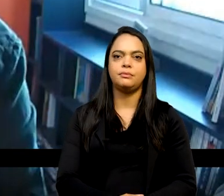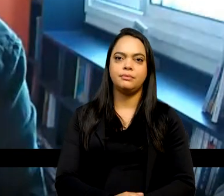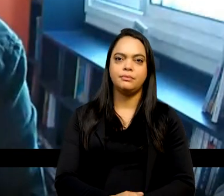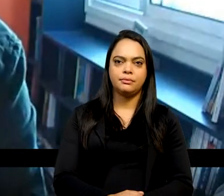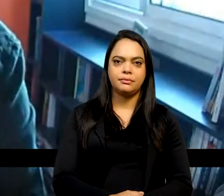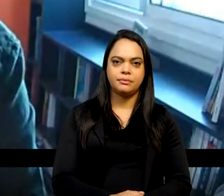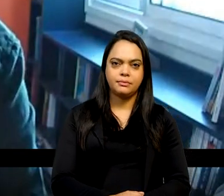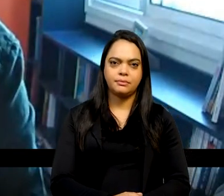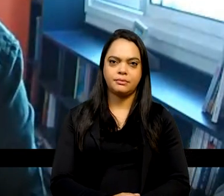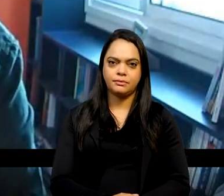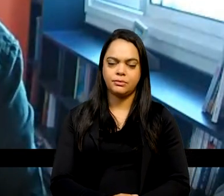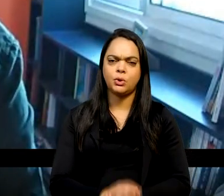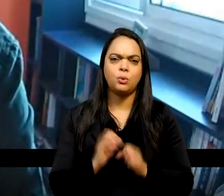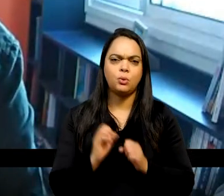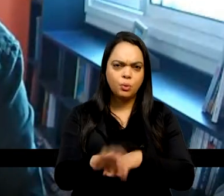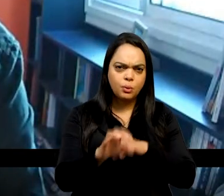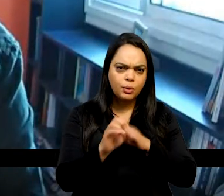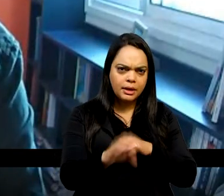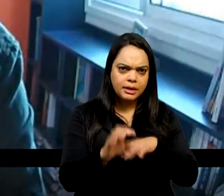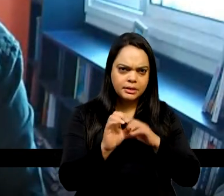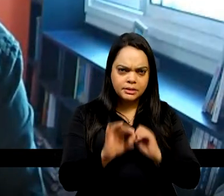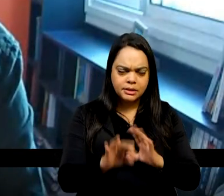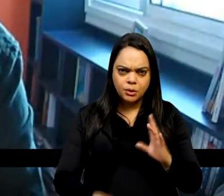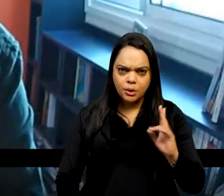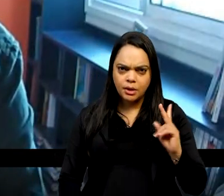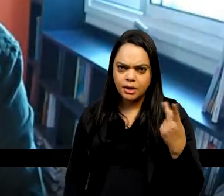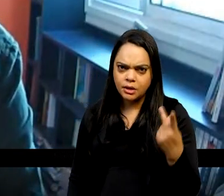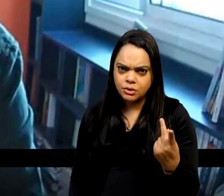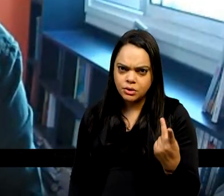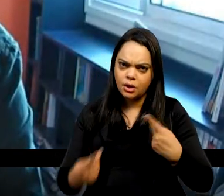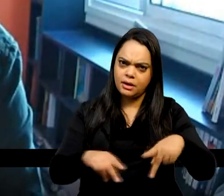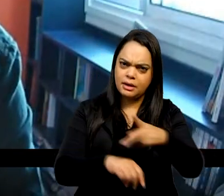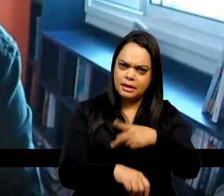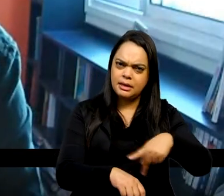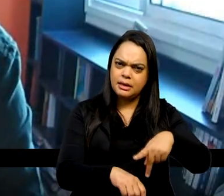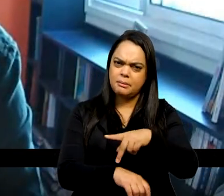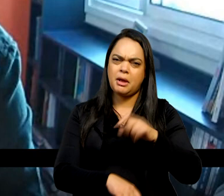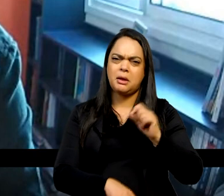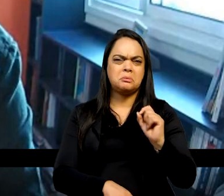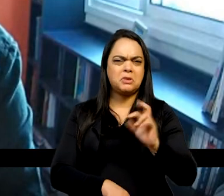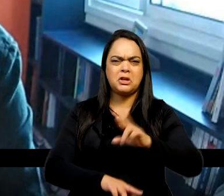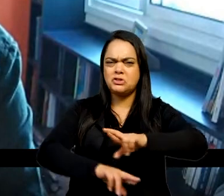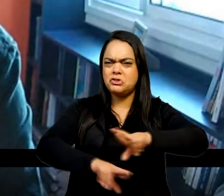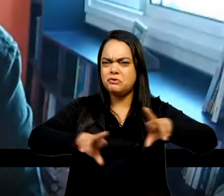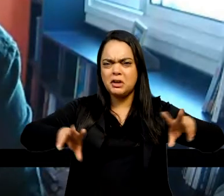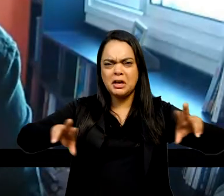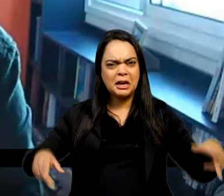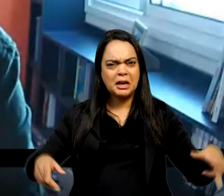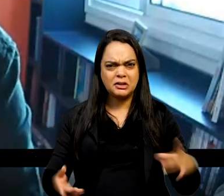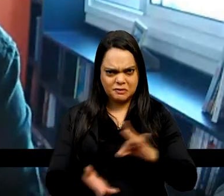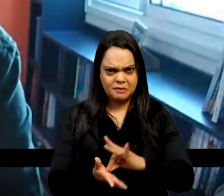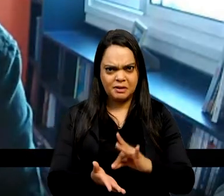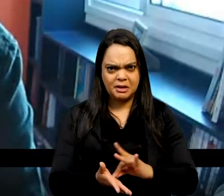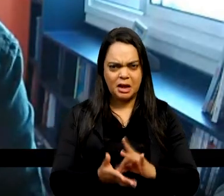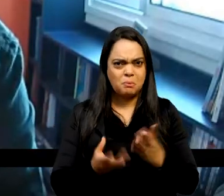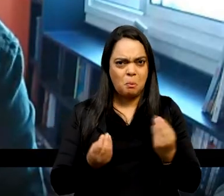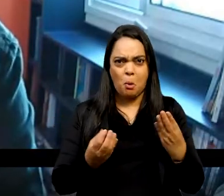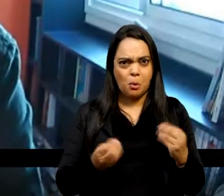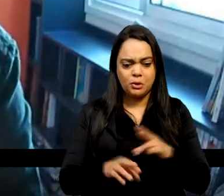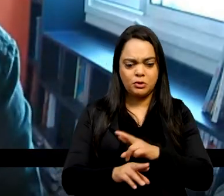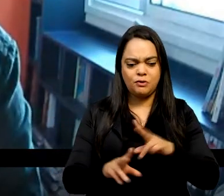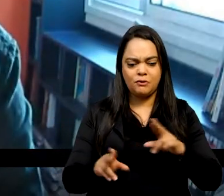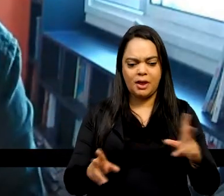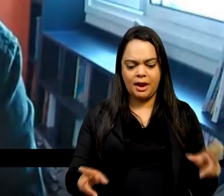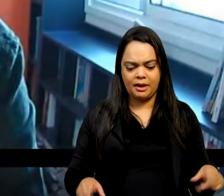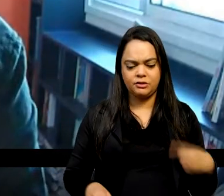o ensino e a historiografia nesse país, eles são muito diversificados, não é? Muito diversificados. Então,